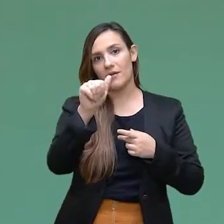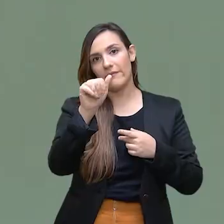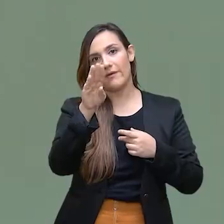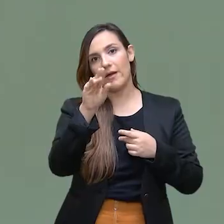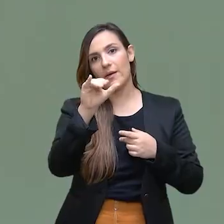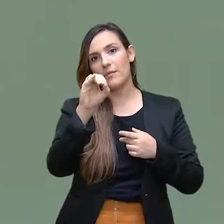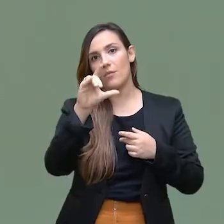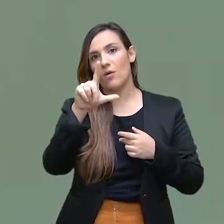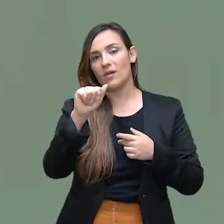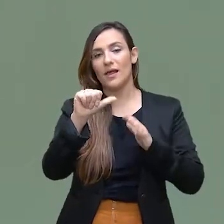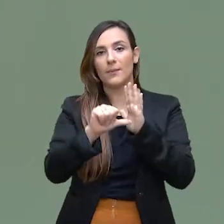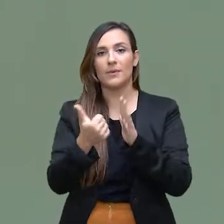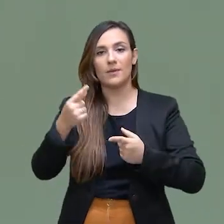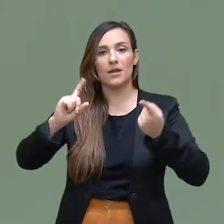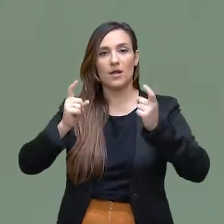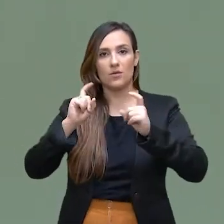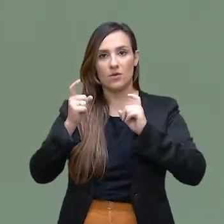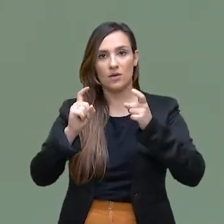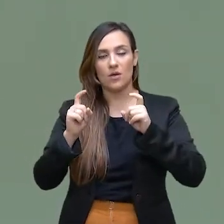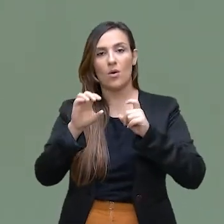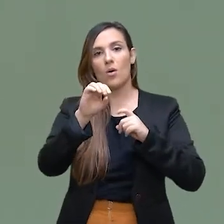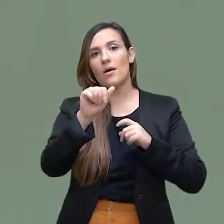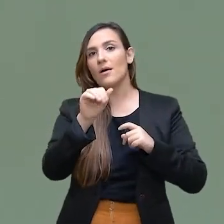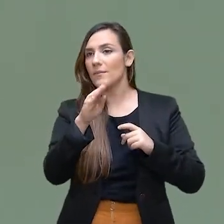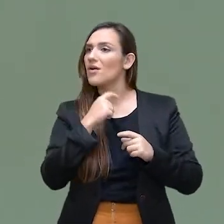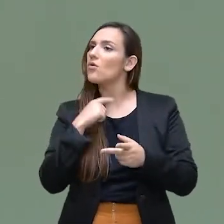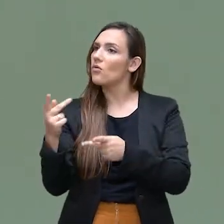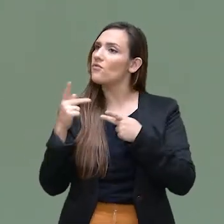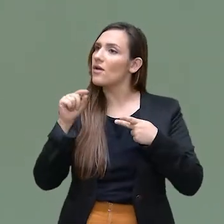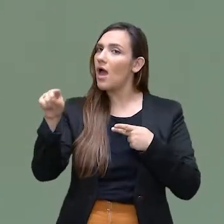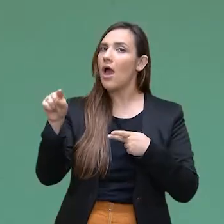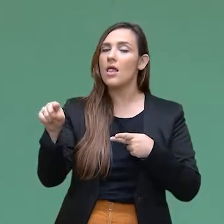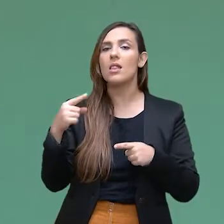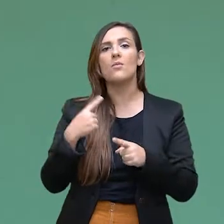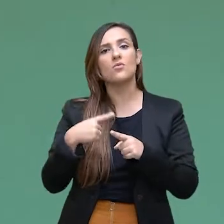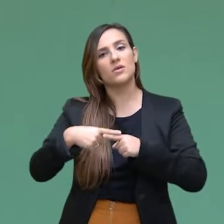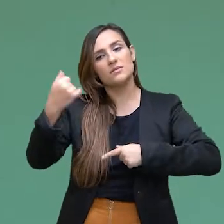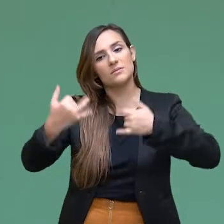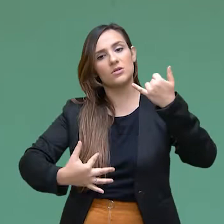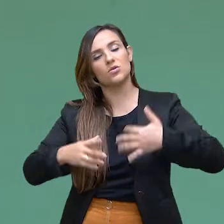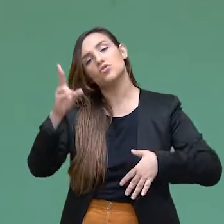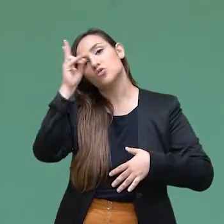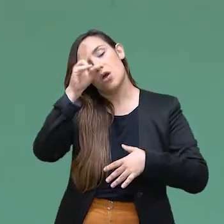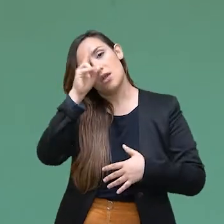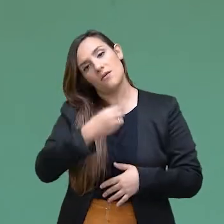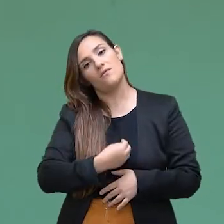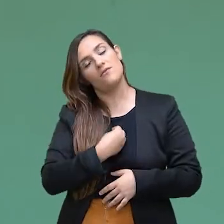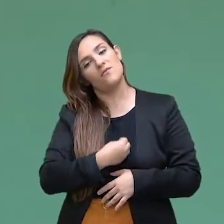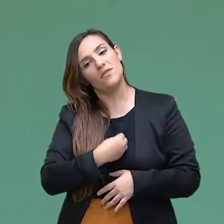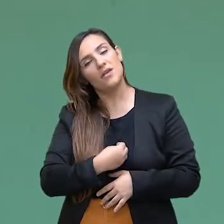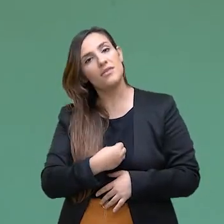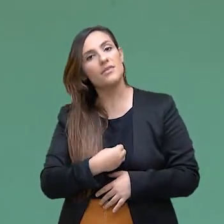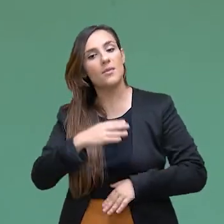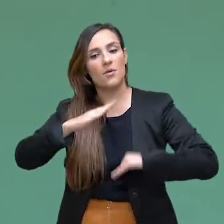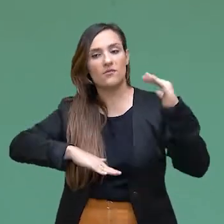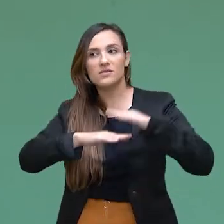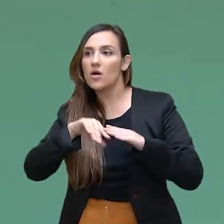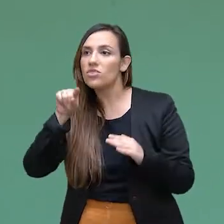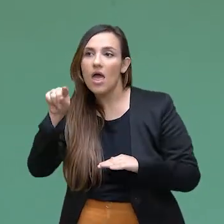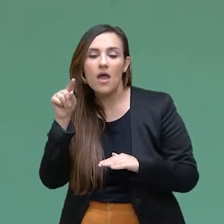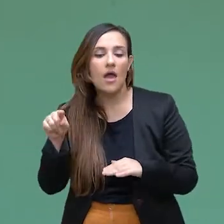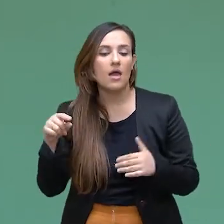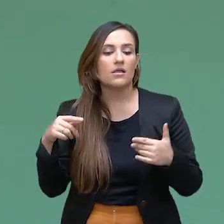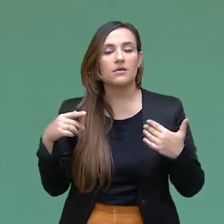na nossa primeira reunião da Comissão da Mulher Advogada, ela foi uma convidada, que foi falar sobre a história de vida da carreira dela. E, assim,